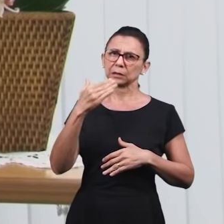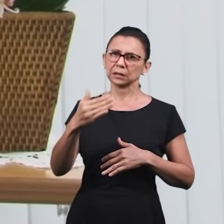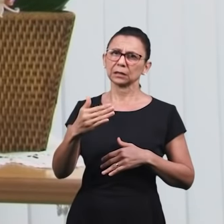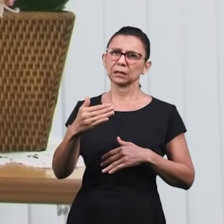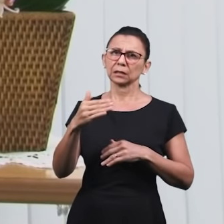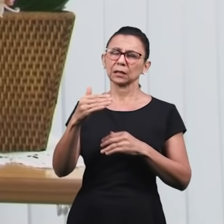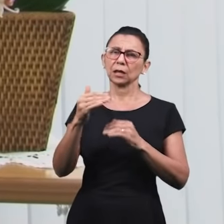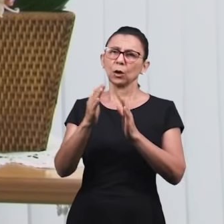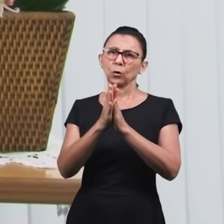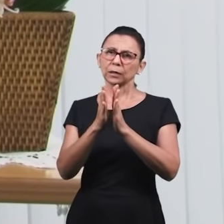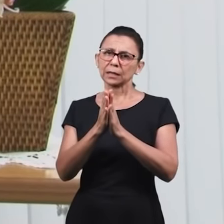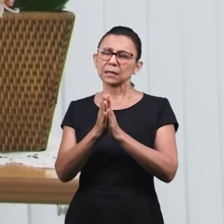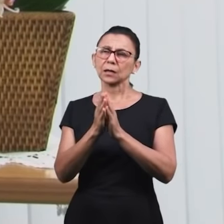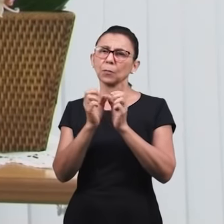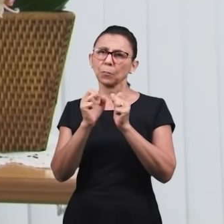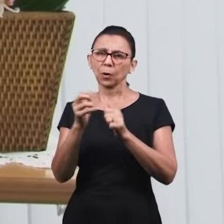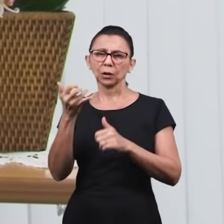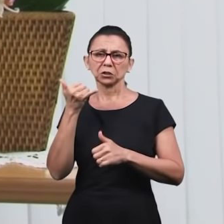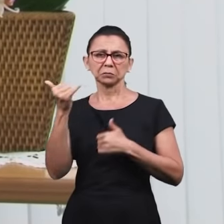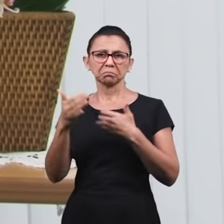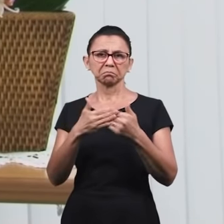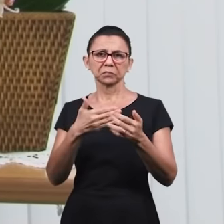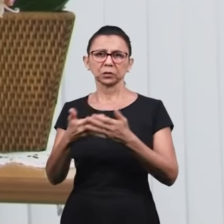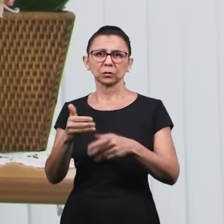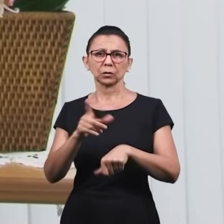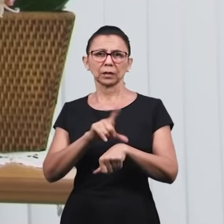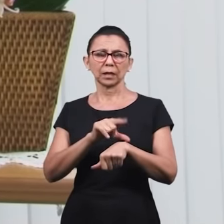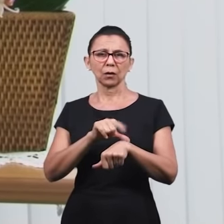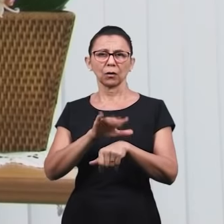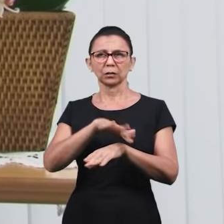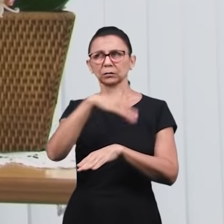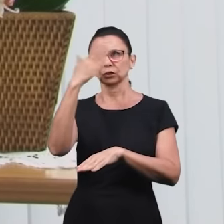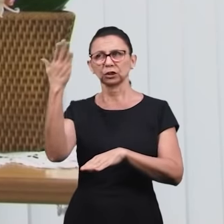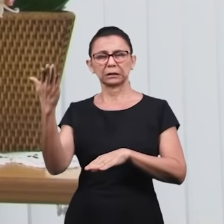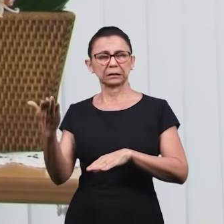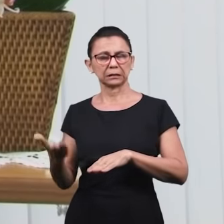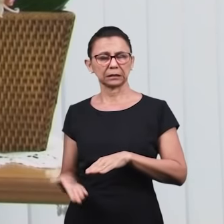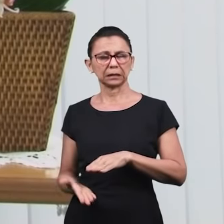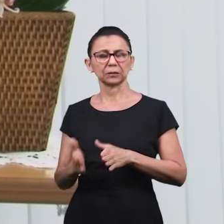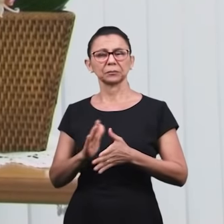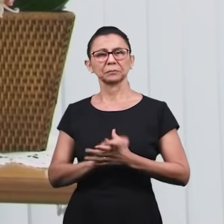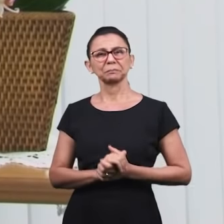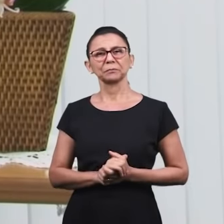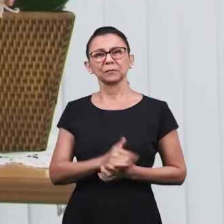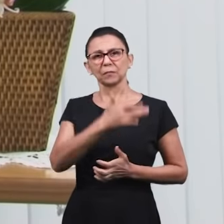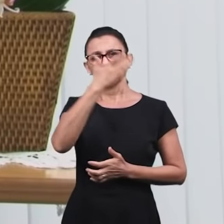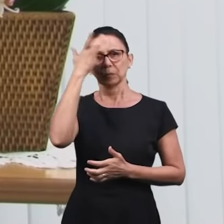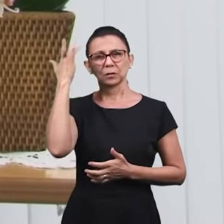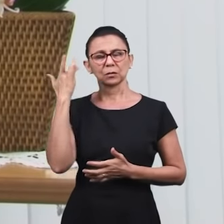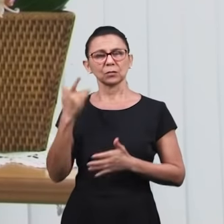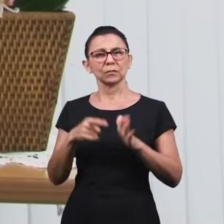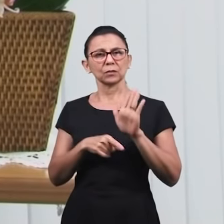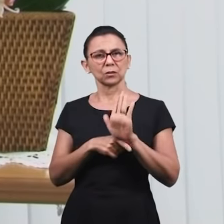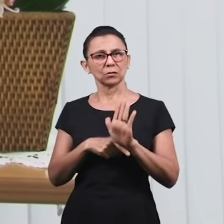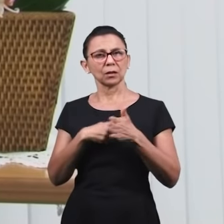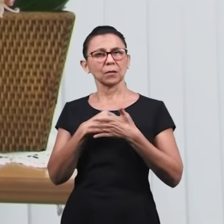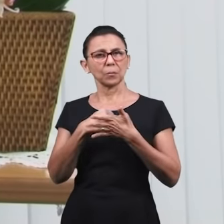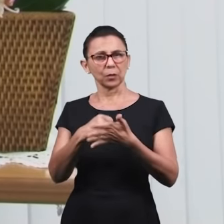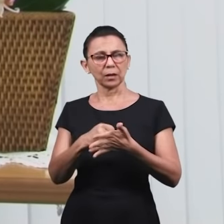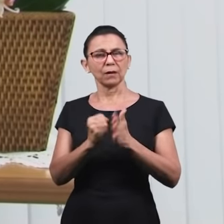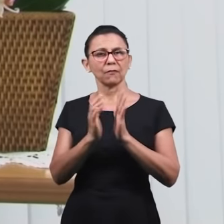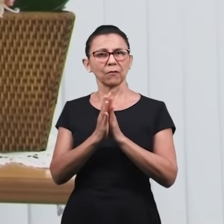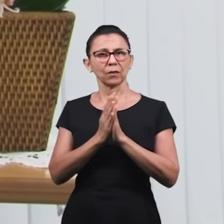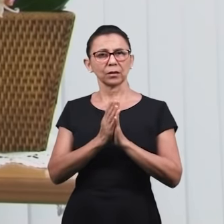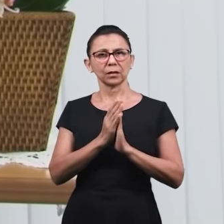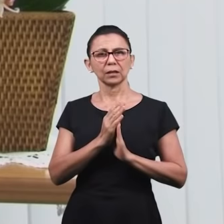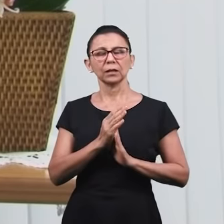de oração, você pode ligar para este número a qualquer hora do dia, você vai ser atendido, muito bem atendido e vão orar por você e vão